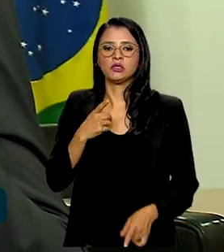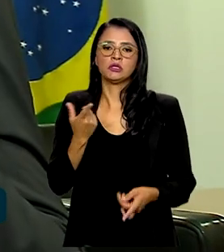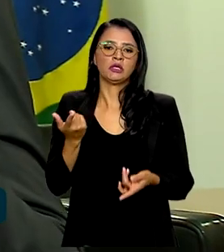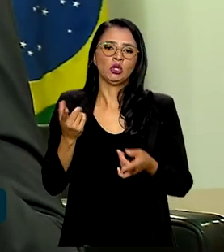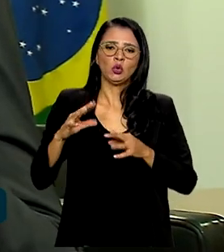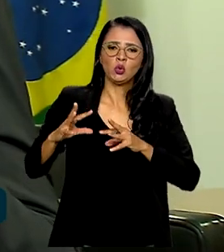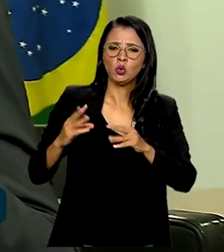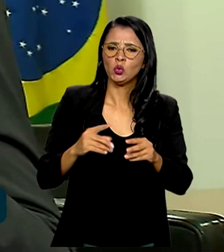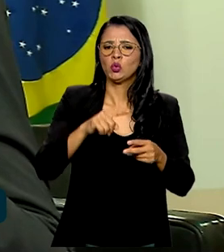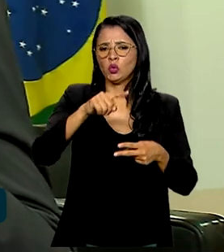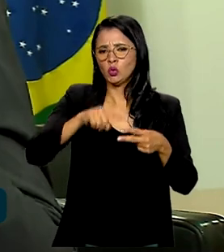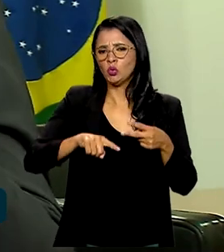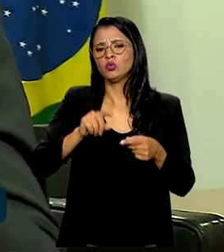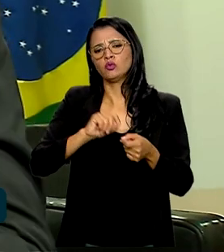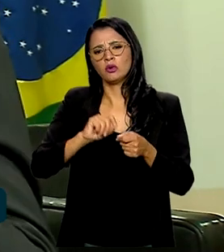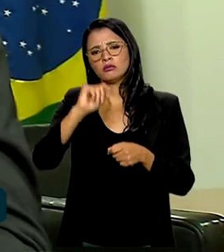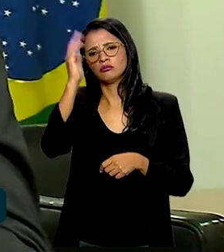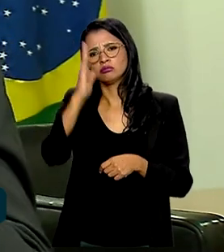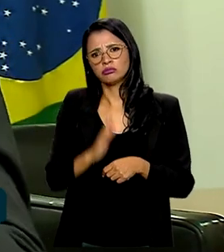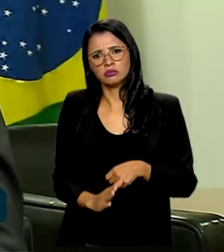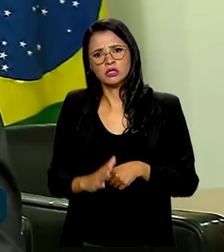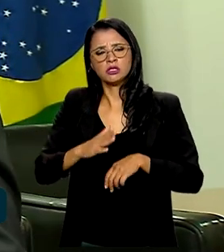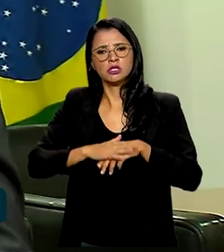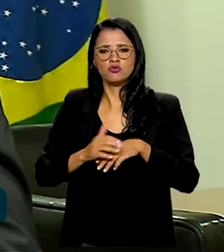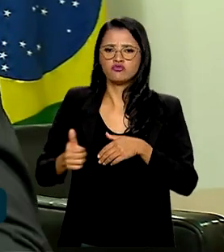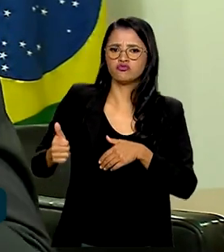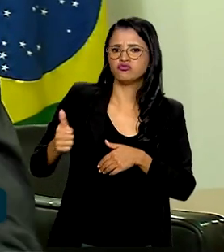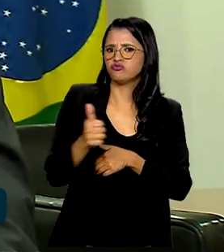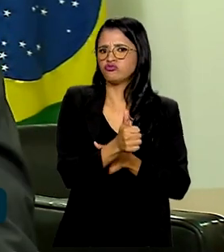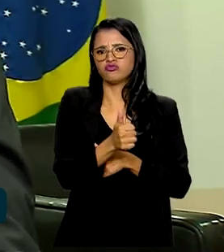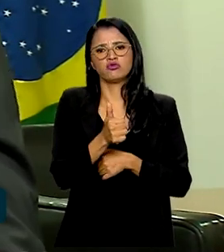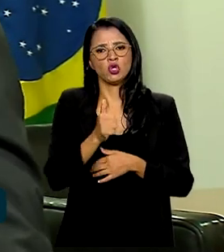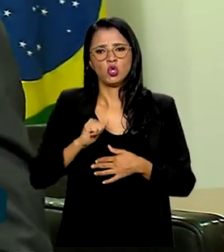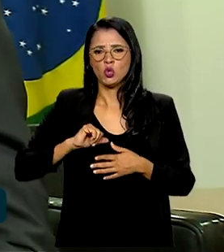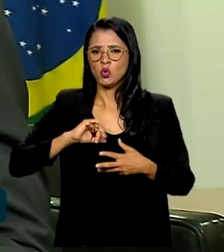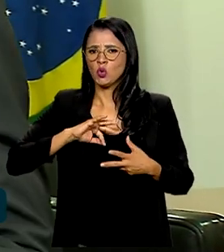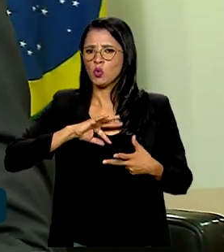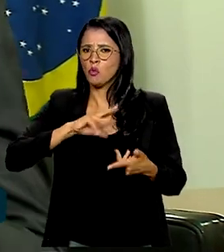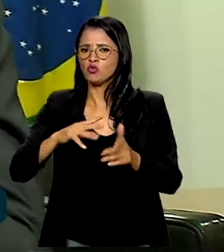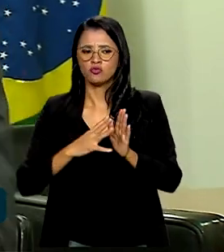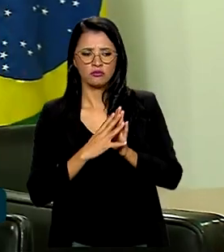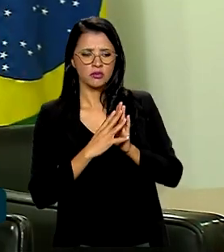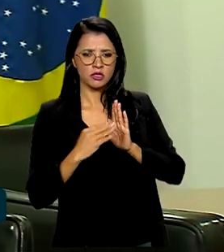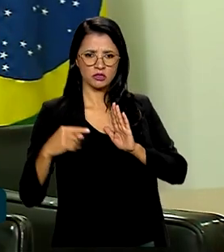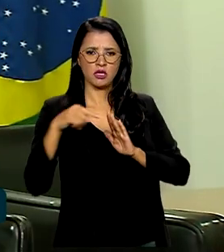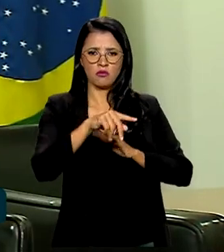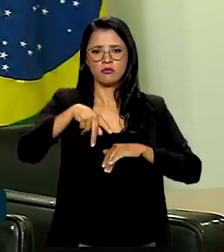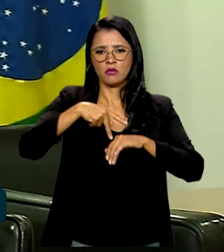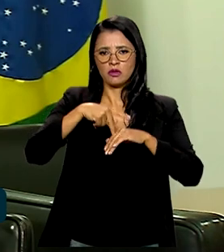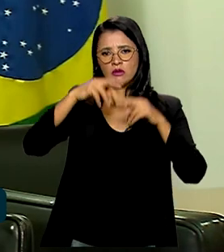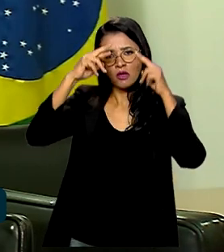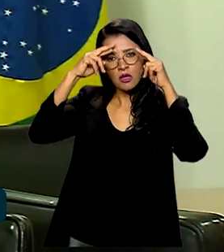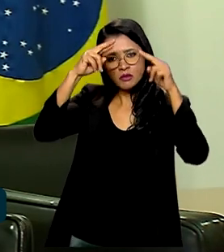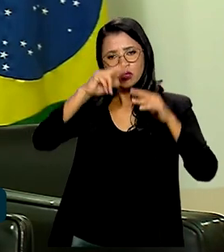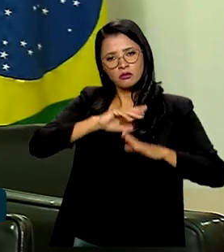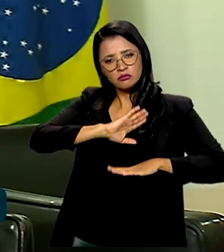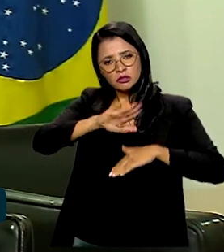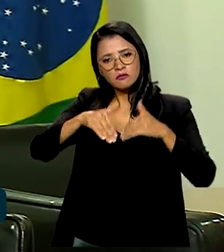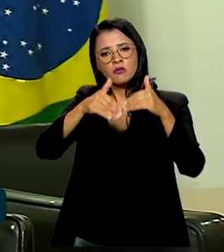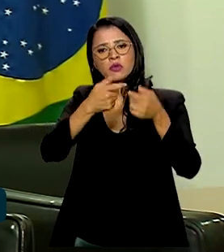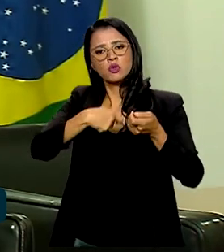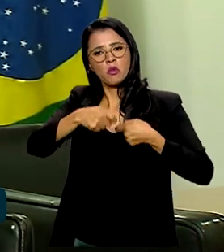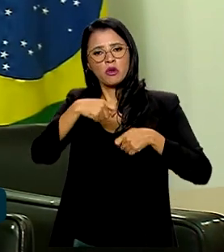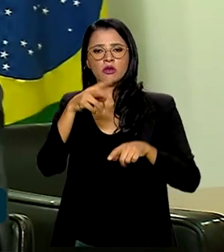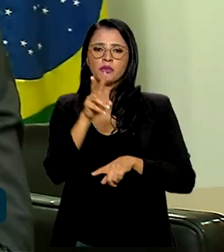aquilo que vai fazer com que o Brasil seja um protagonista, no mundo inteiro, de um país que respeite o desenvolvimento econômico com